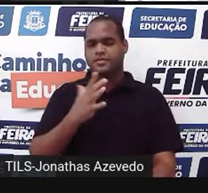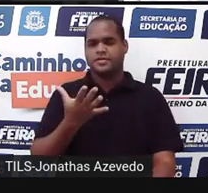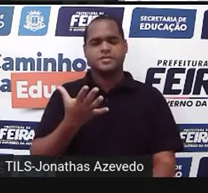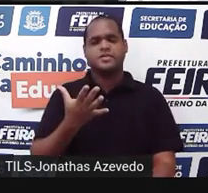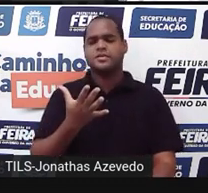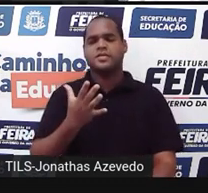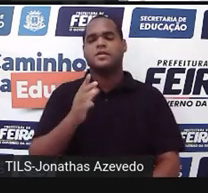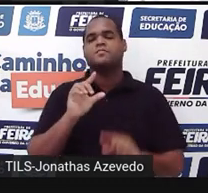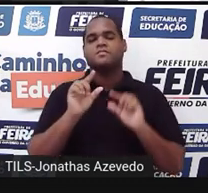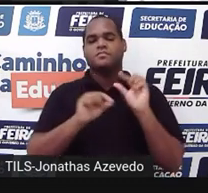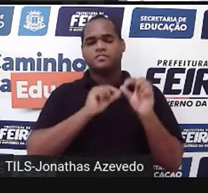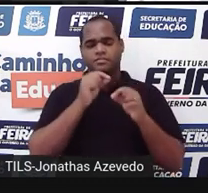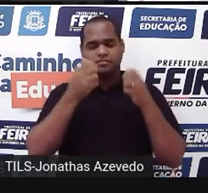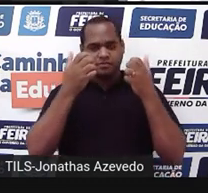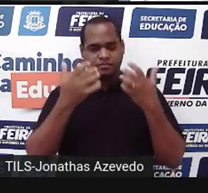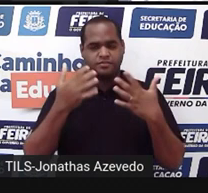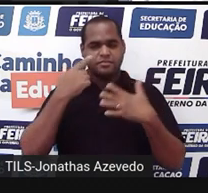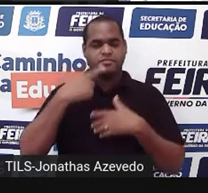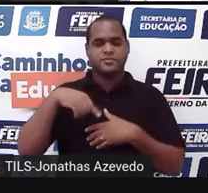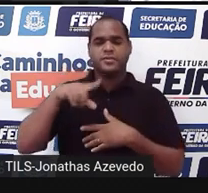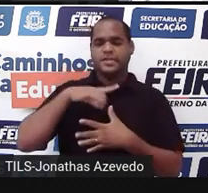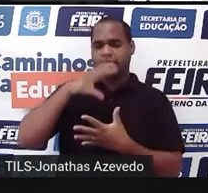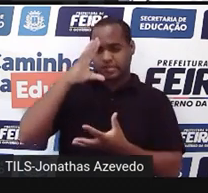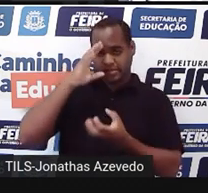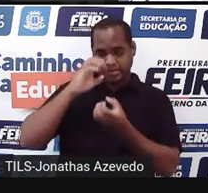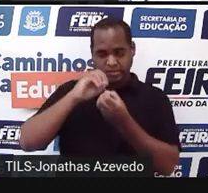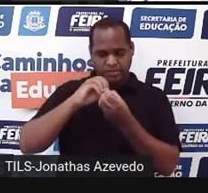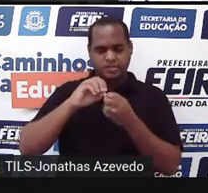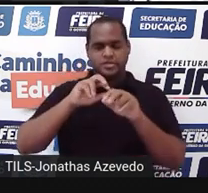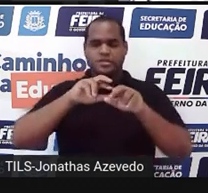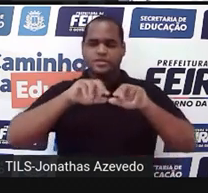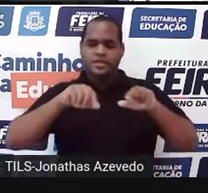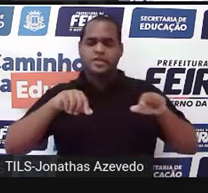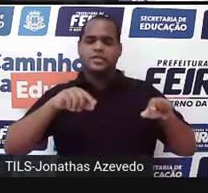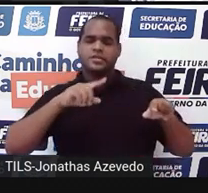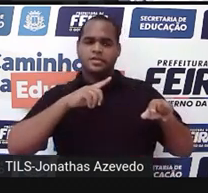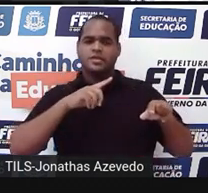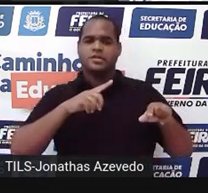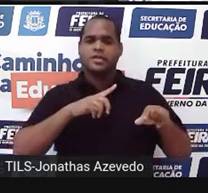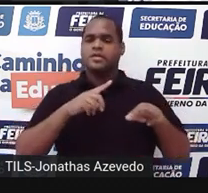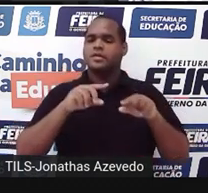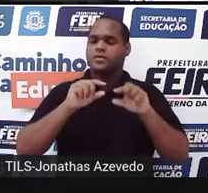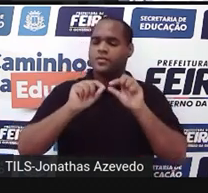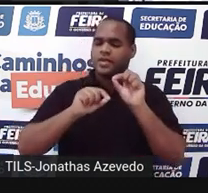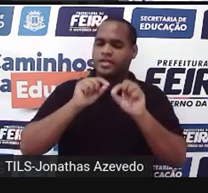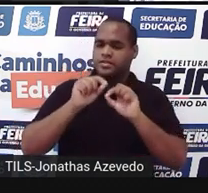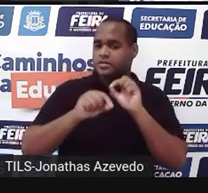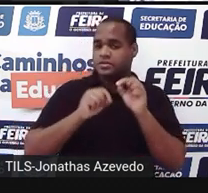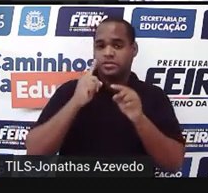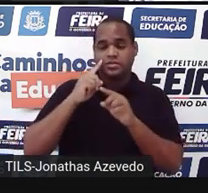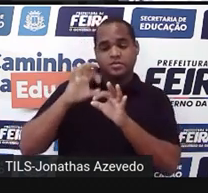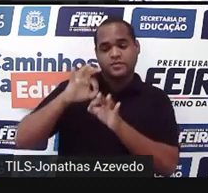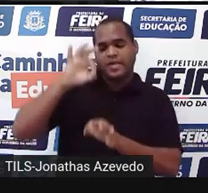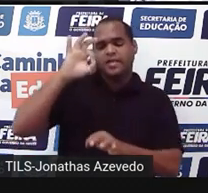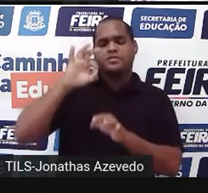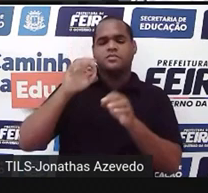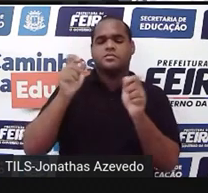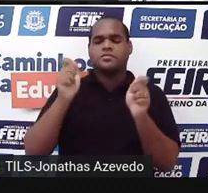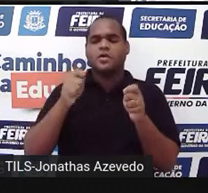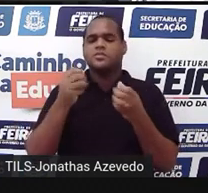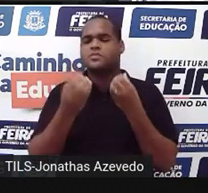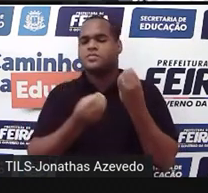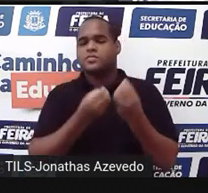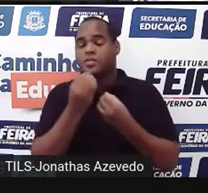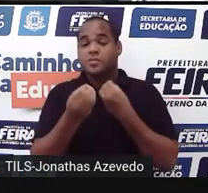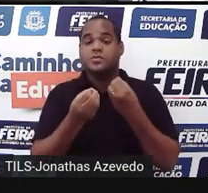o que a gente chama de sistema de medidas. As formas que a gente tem para medir as coisas, né? E para cada